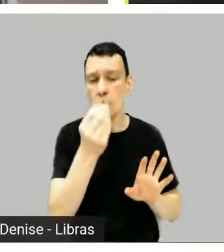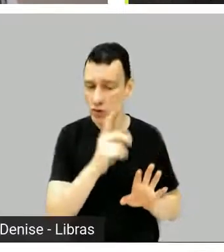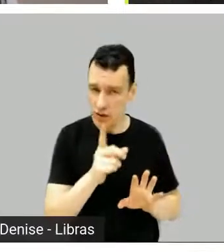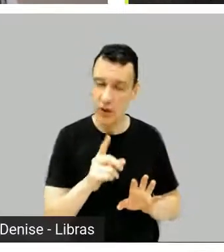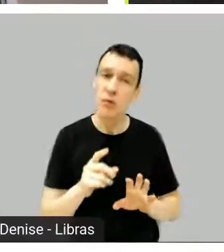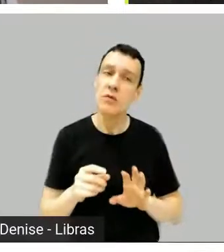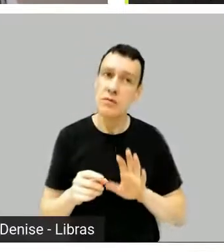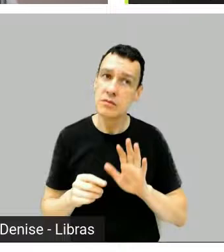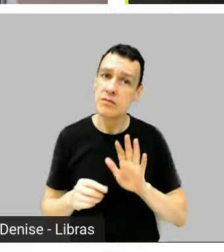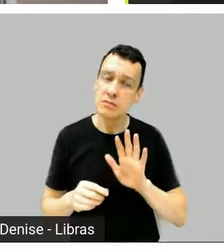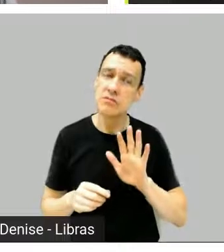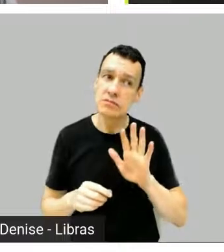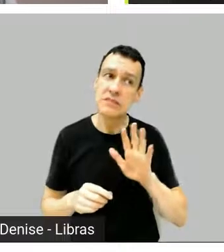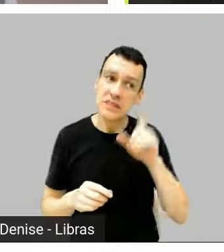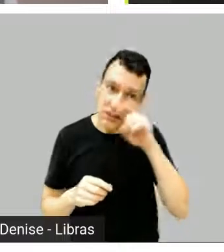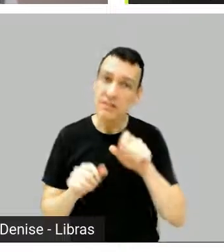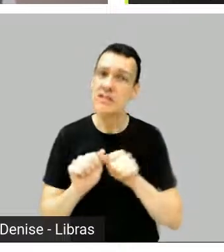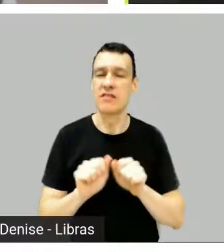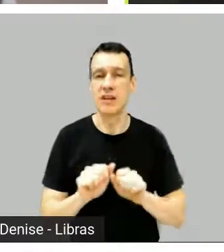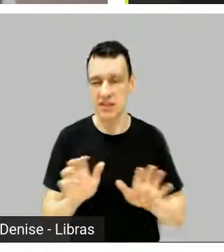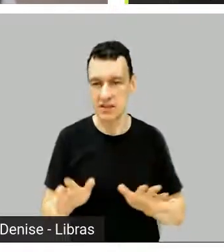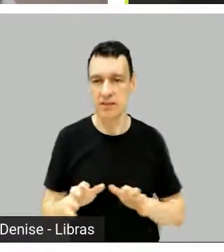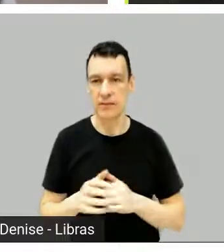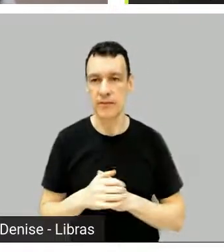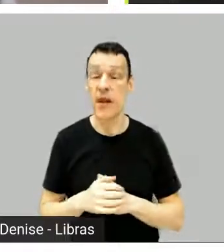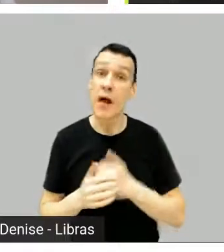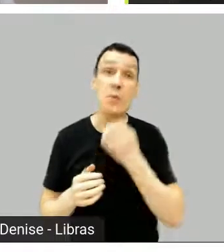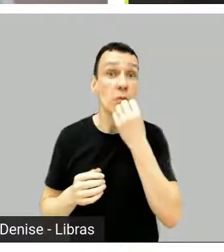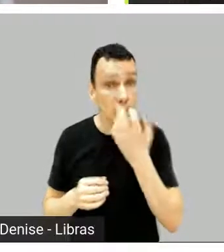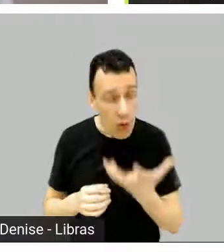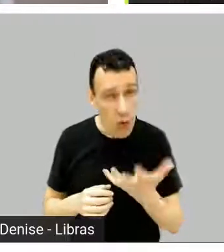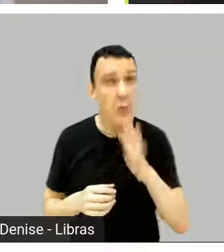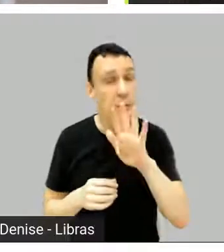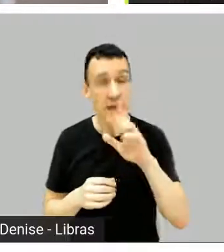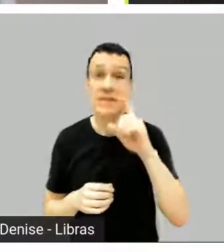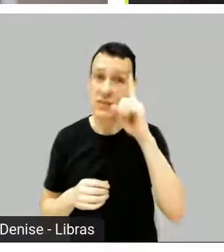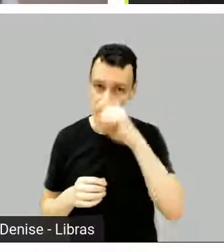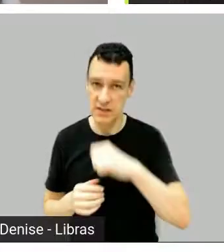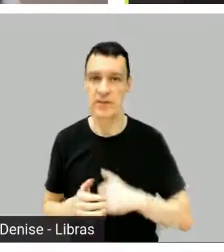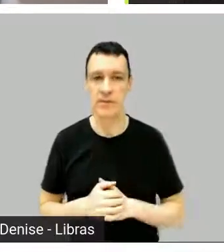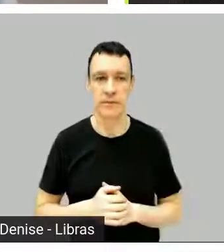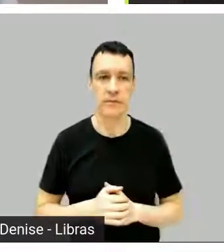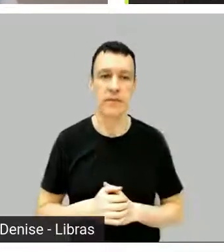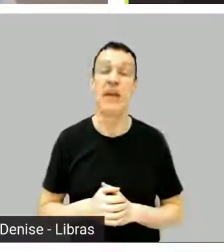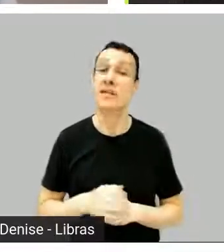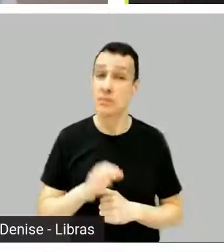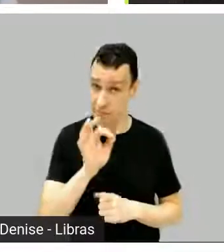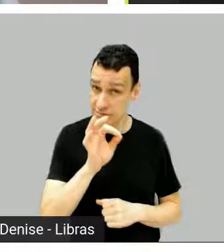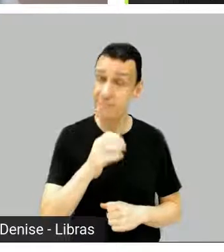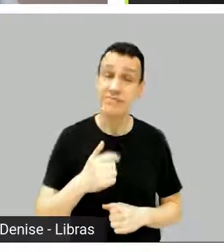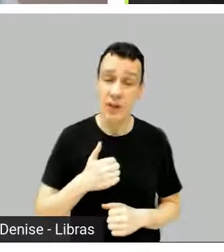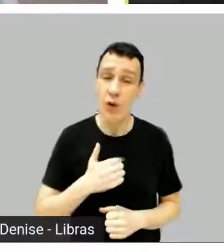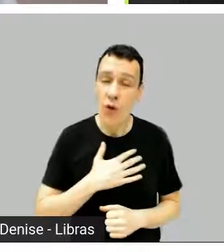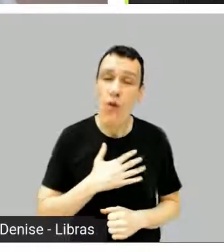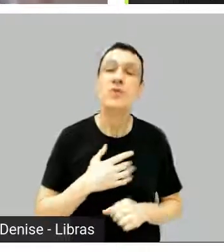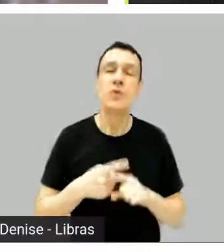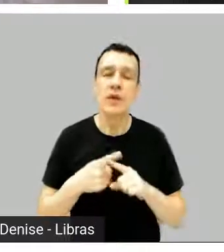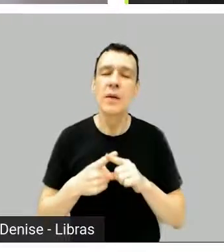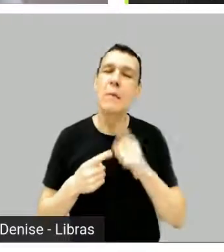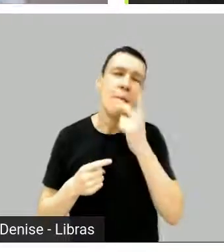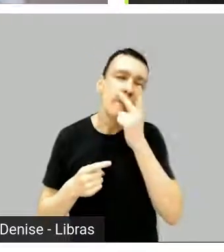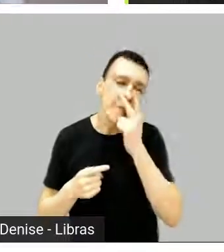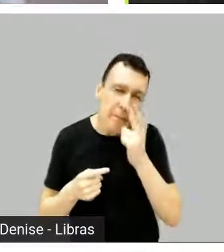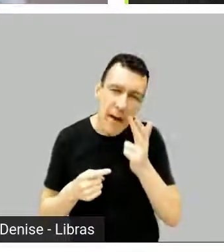É, eu acho massa também. E eu acho massa quando parece uma antologia, e aí você descobre que não é, porque os